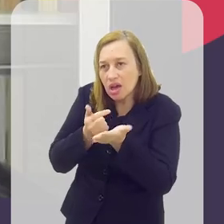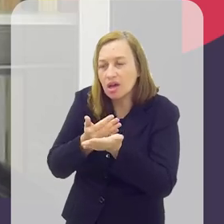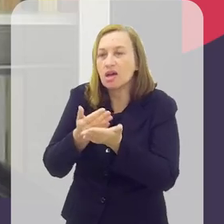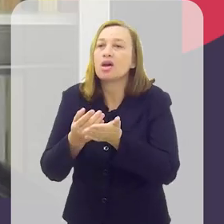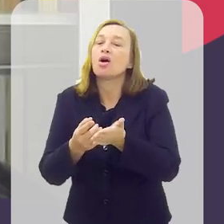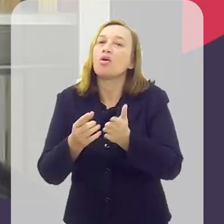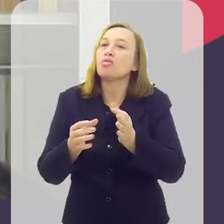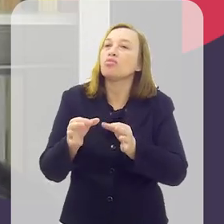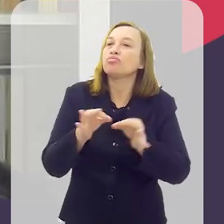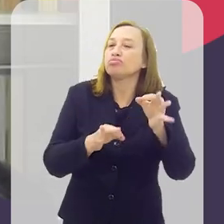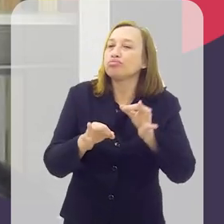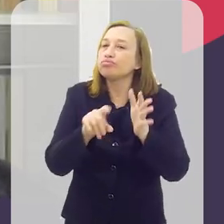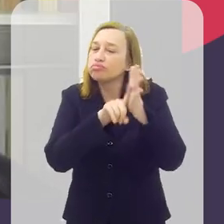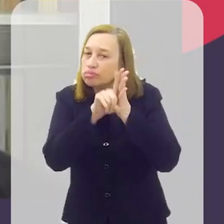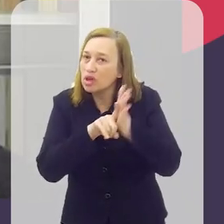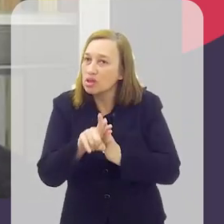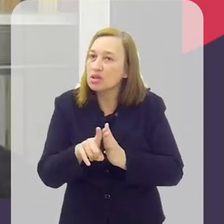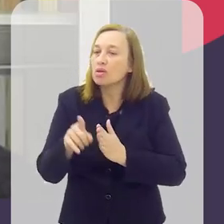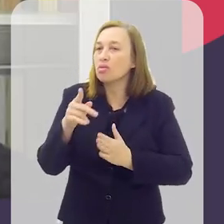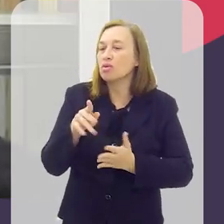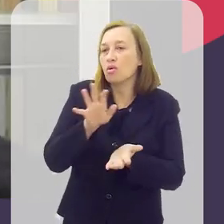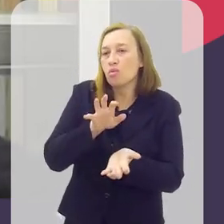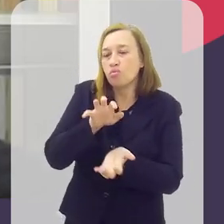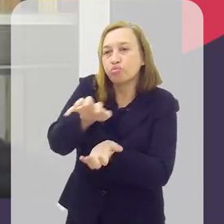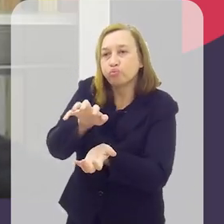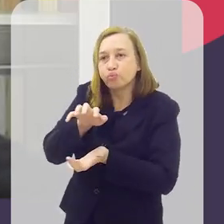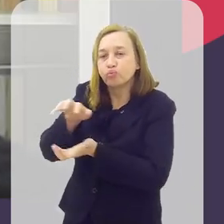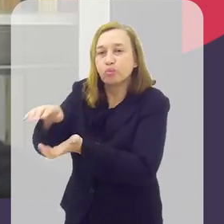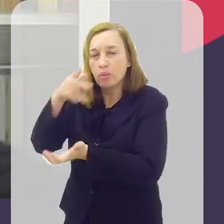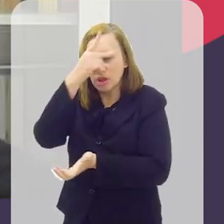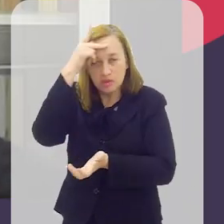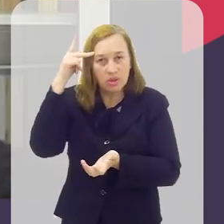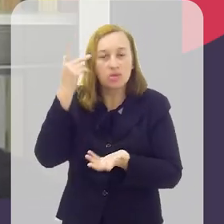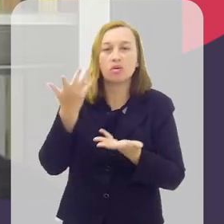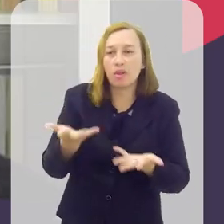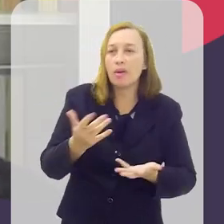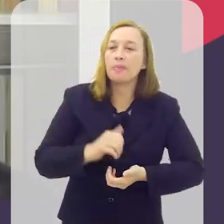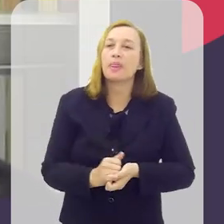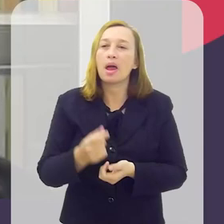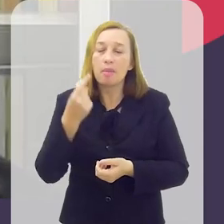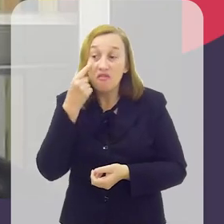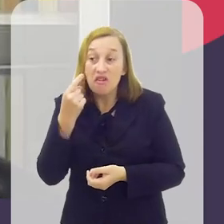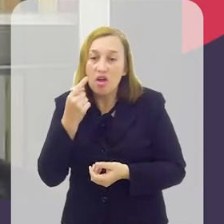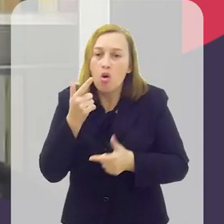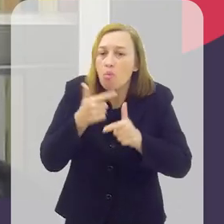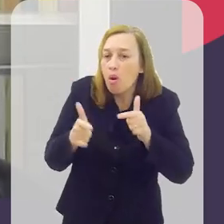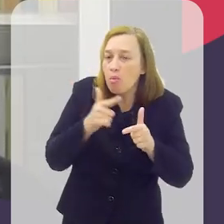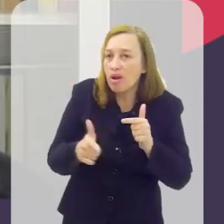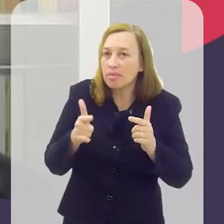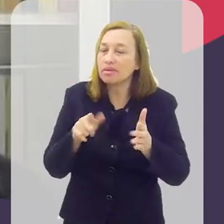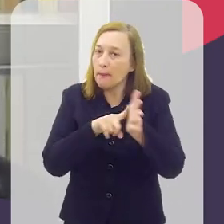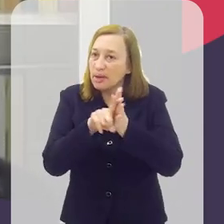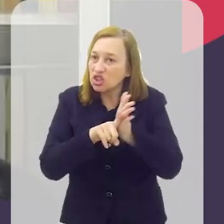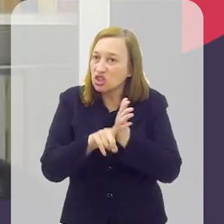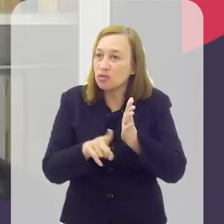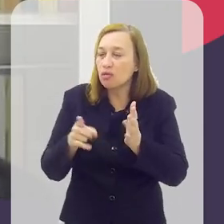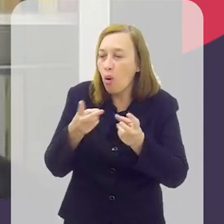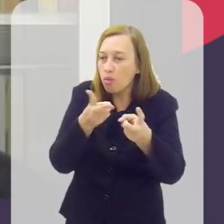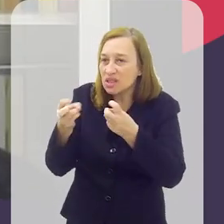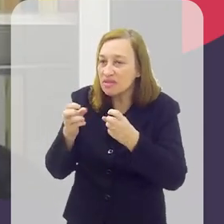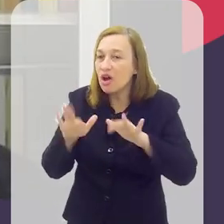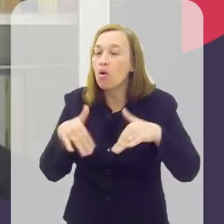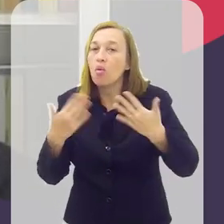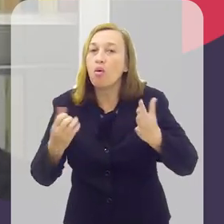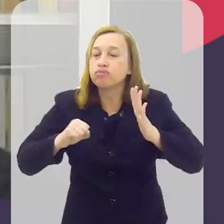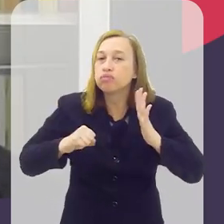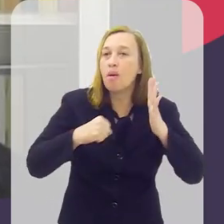pesquisa com os entregadores, para a gente poder mesmo enxergar. O grande problema da pesquisa foi buscar observar